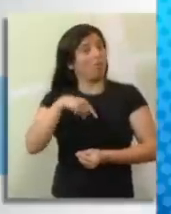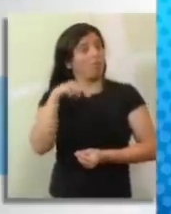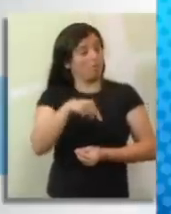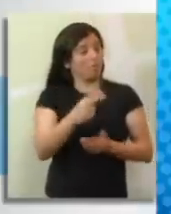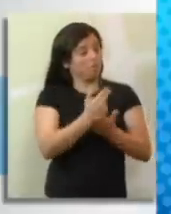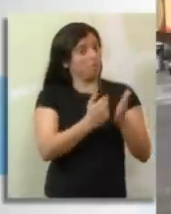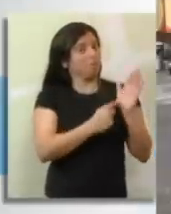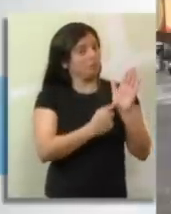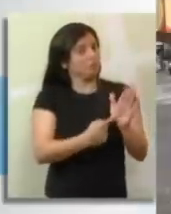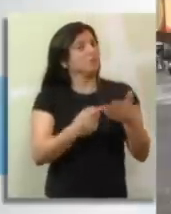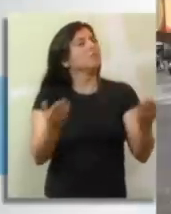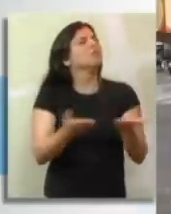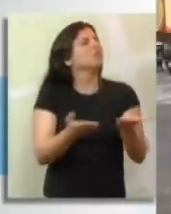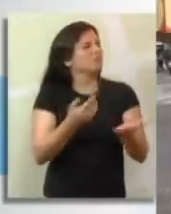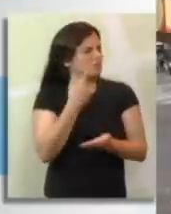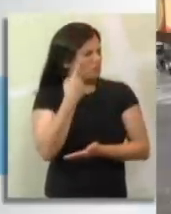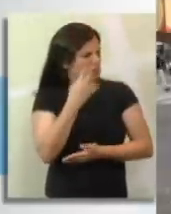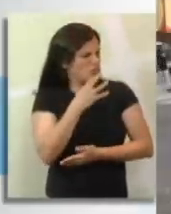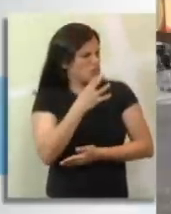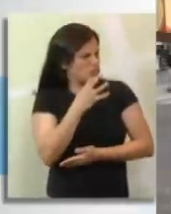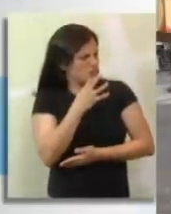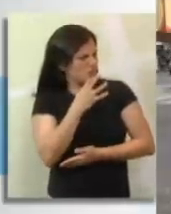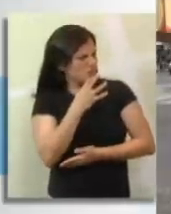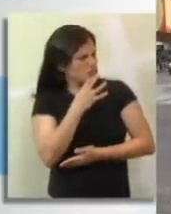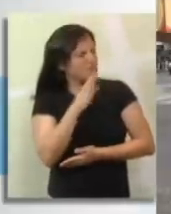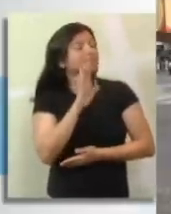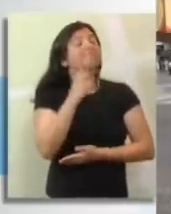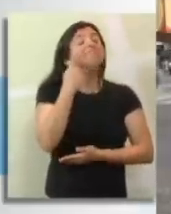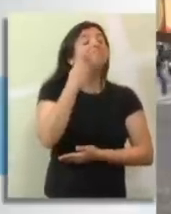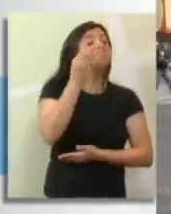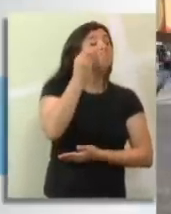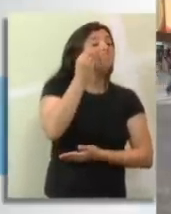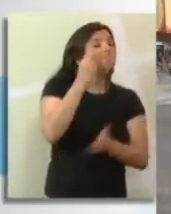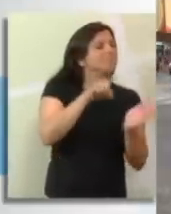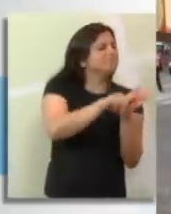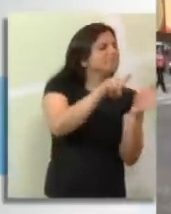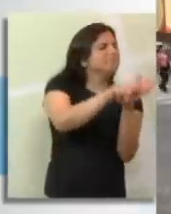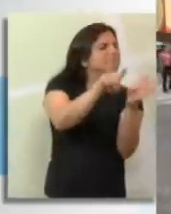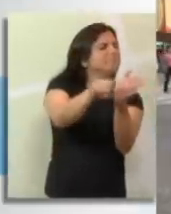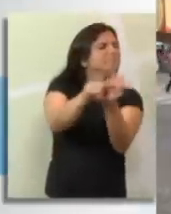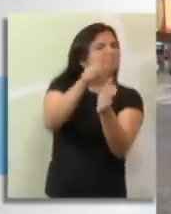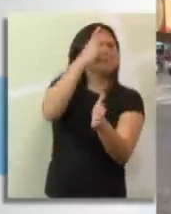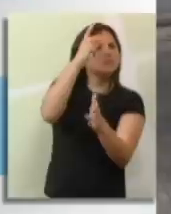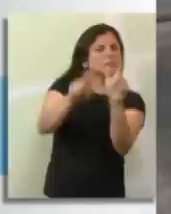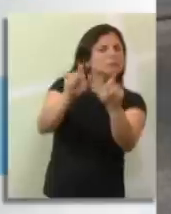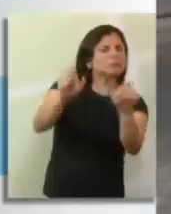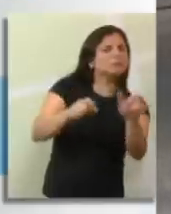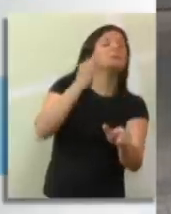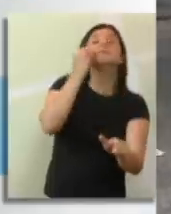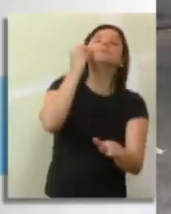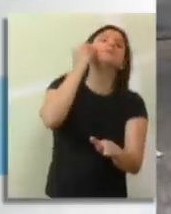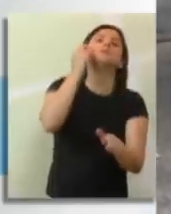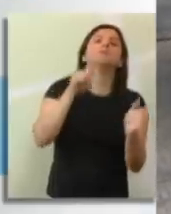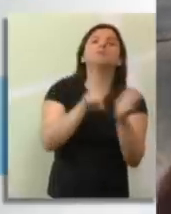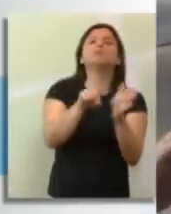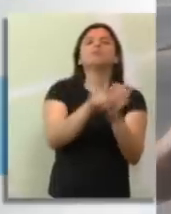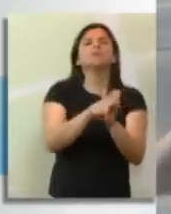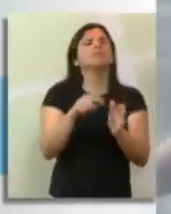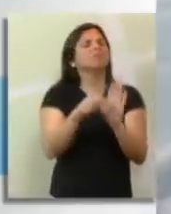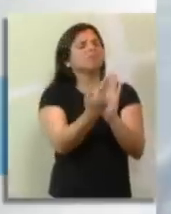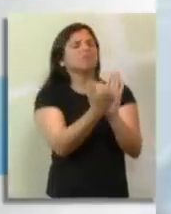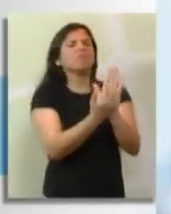a gente acabou de mostrar? E é para saber a opinião das pessoas que nós viemos até as ruas. Será que alguém acerta essa? Que tipo de